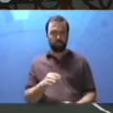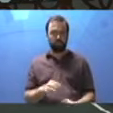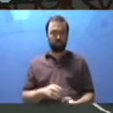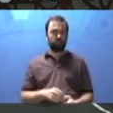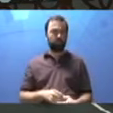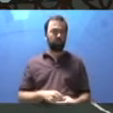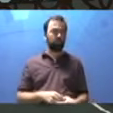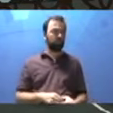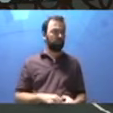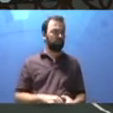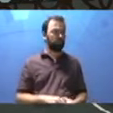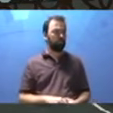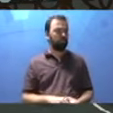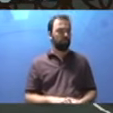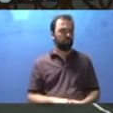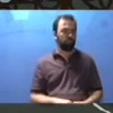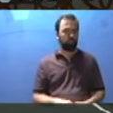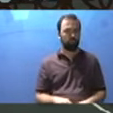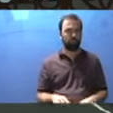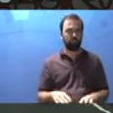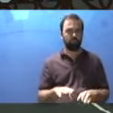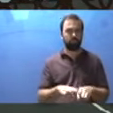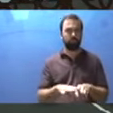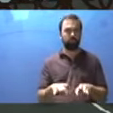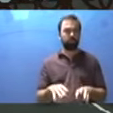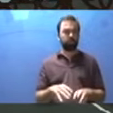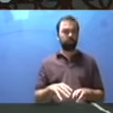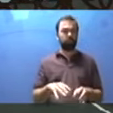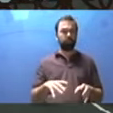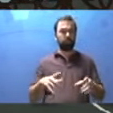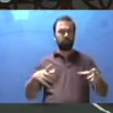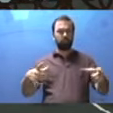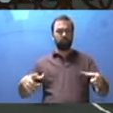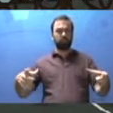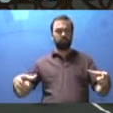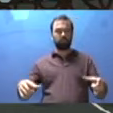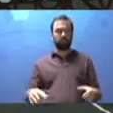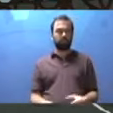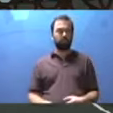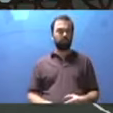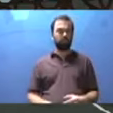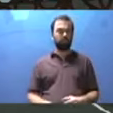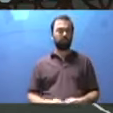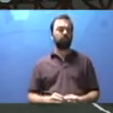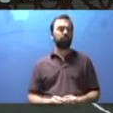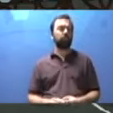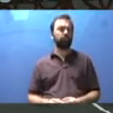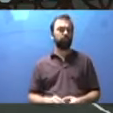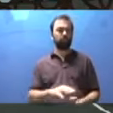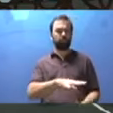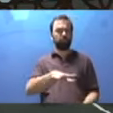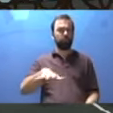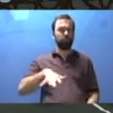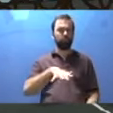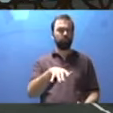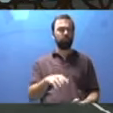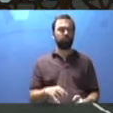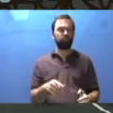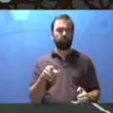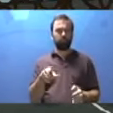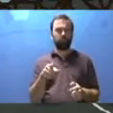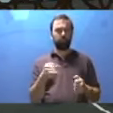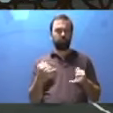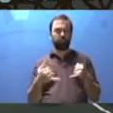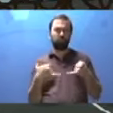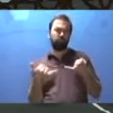e avalie o banheiro da tua escola. Os pátios. Como que o pátio da sua escola? O espaço do pátio. Lá onde você